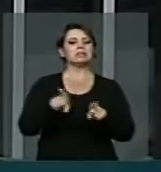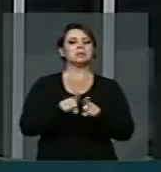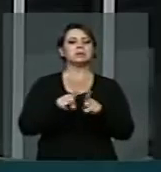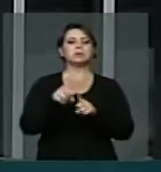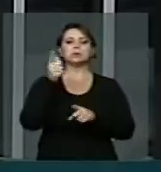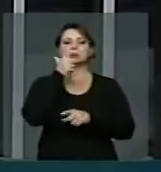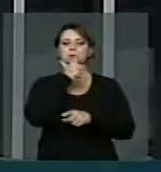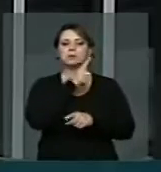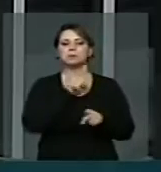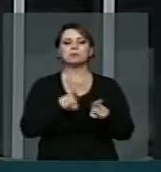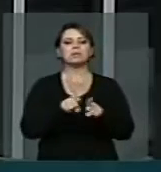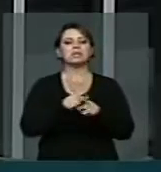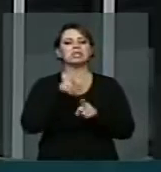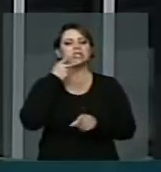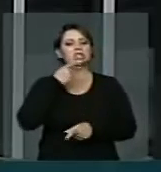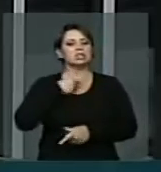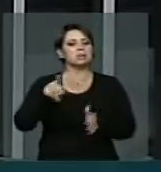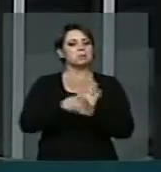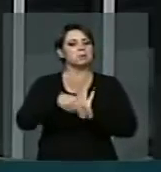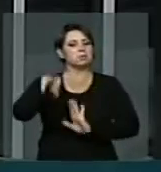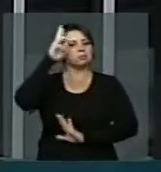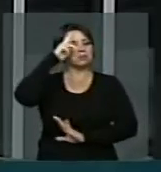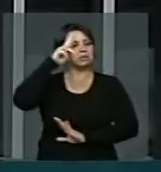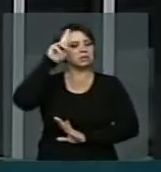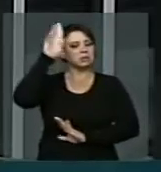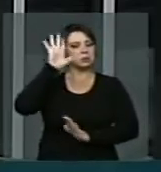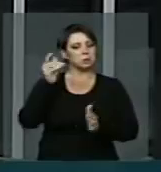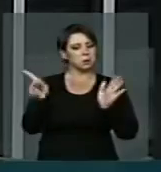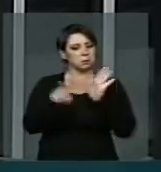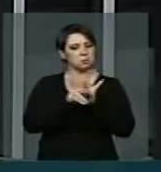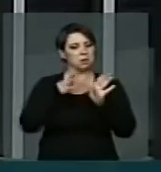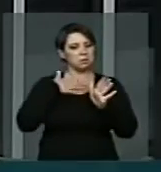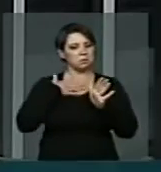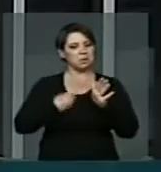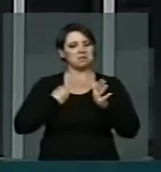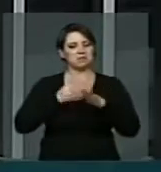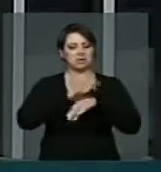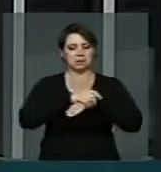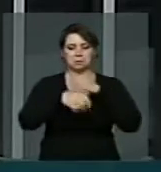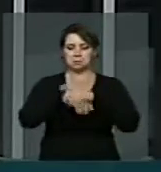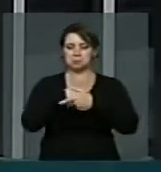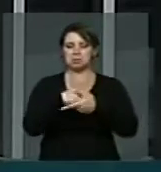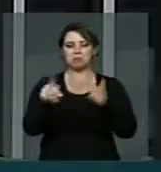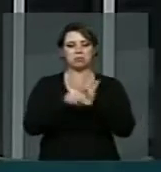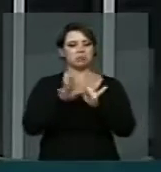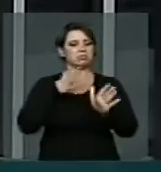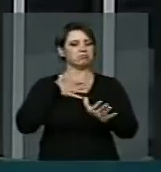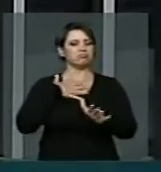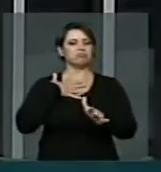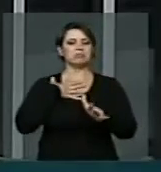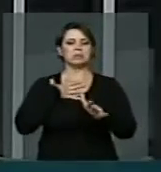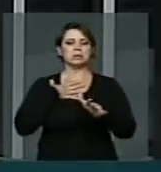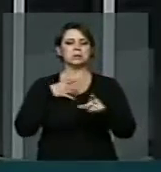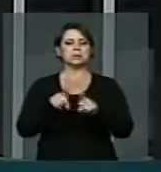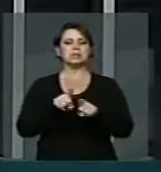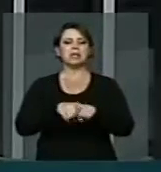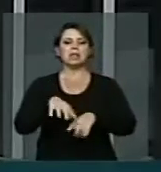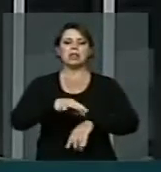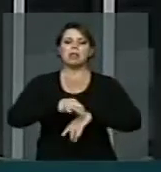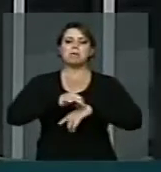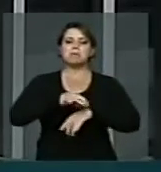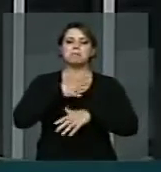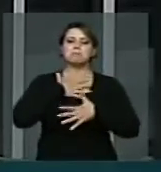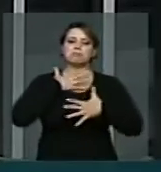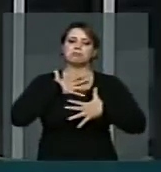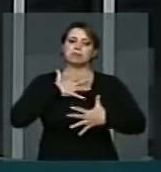de ser senhor das suas mãos e das suas ferramentas, da sua pele, do